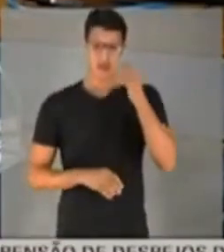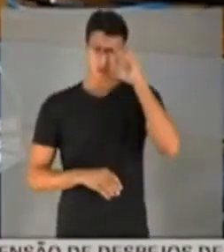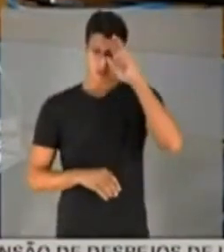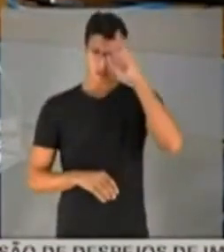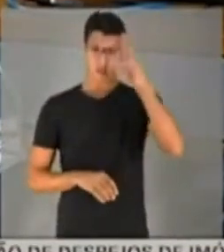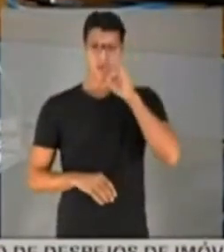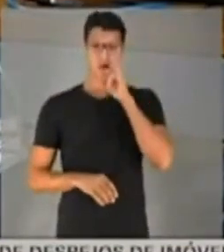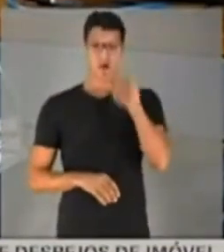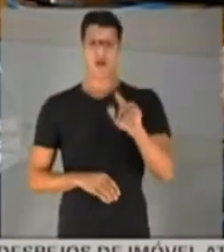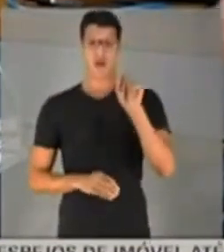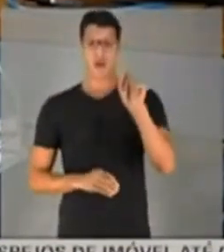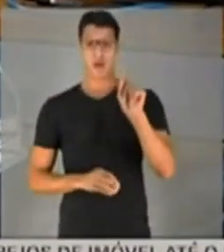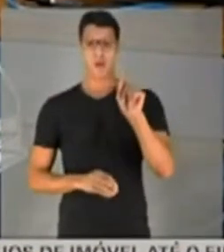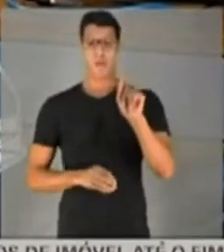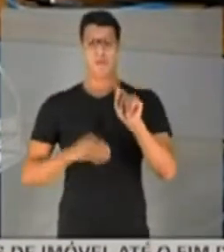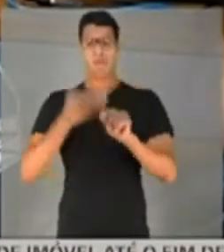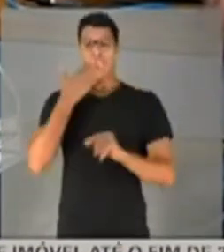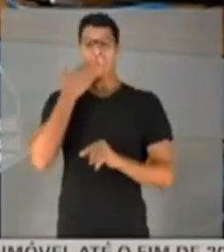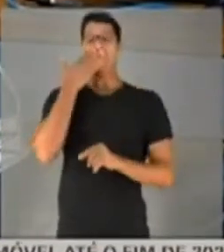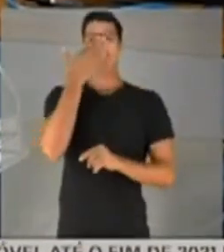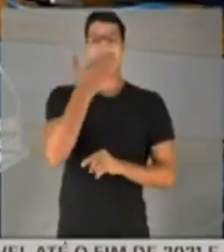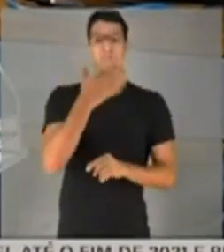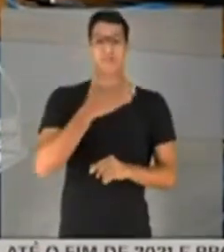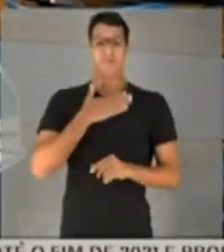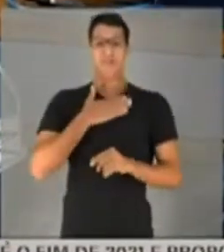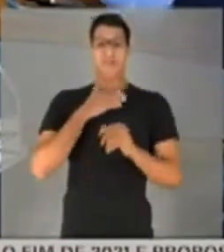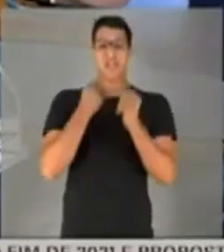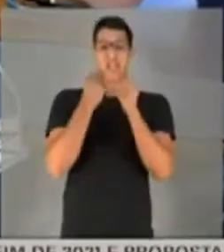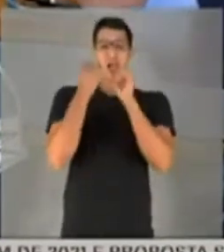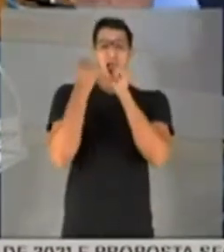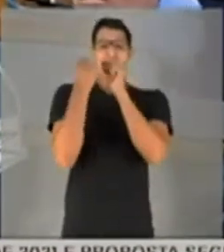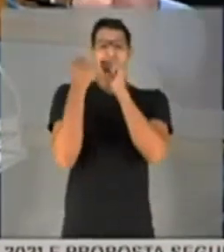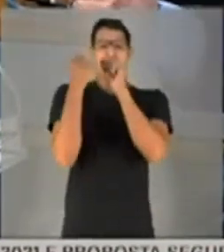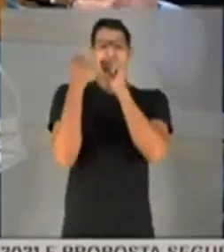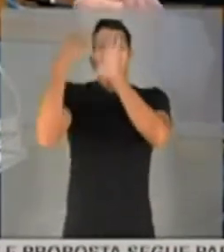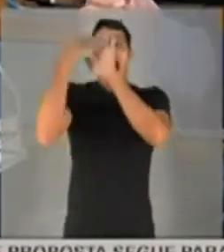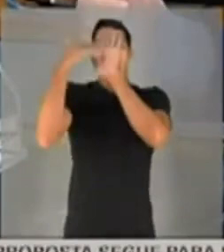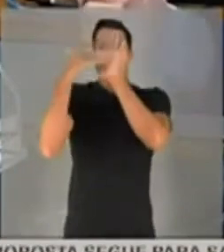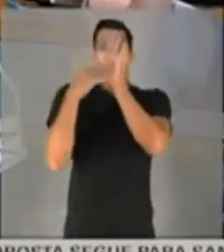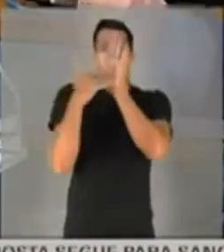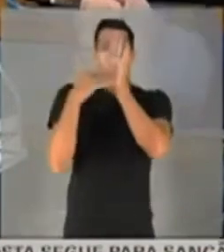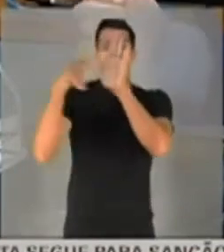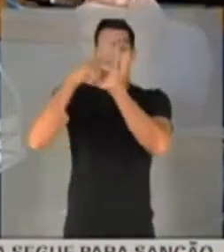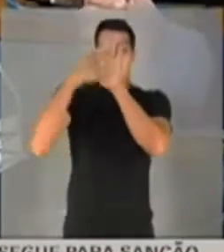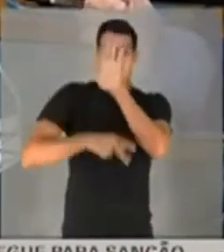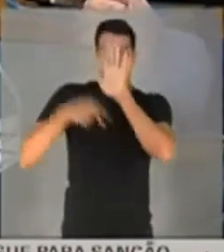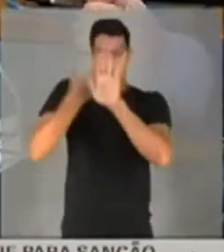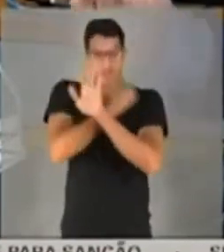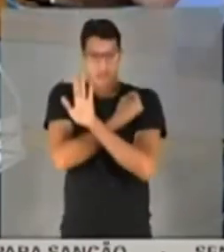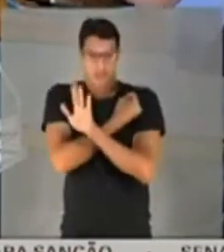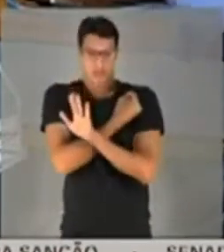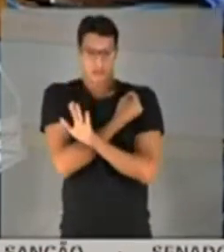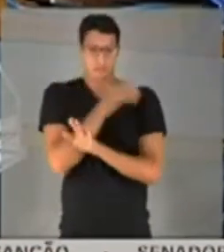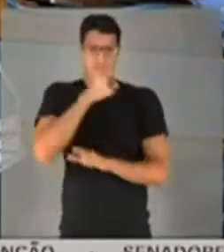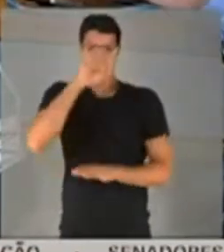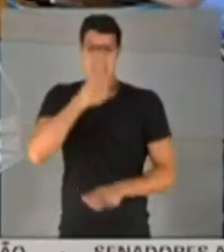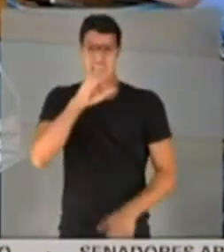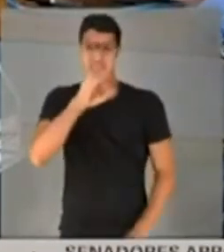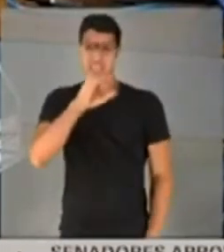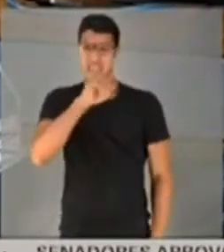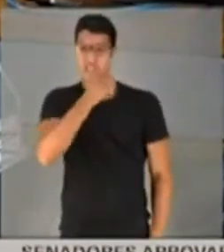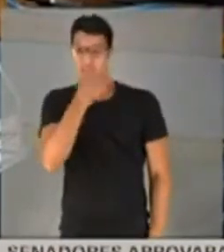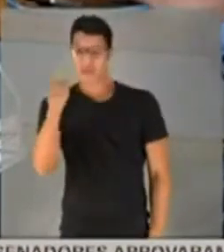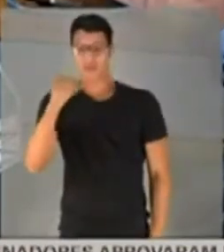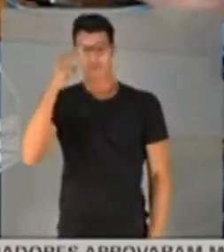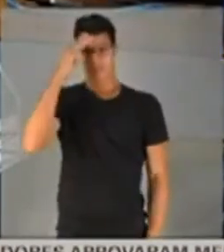Ricardo é dito o seguinte, foi pedido para mim a exceção da exceção em relação a essa vacina. Na terça-feira,